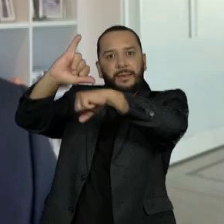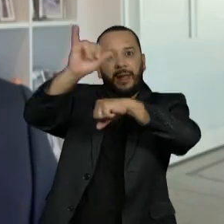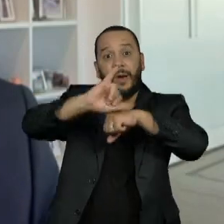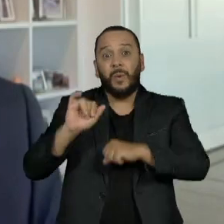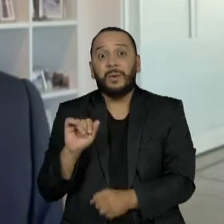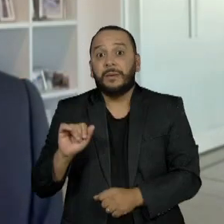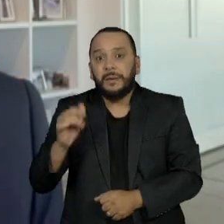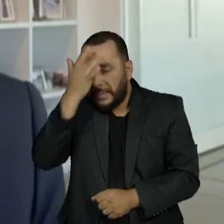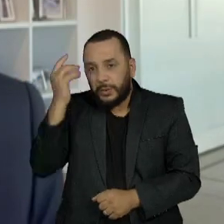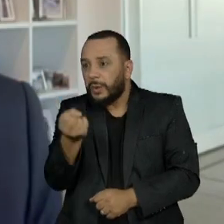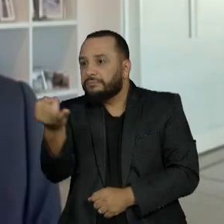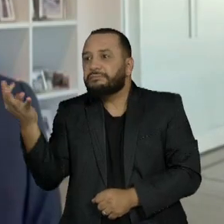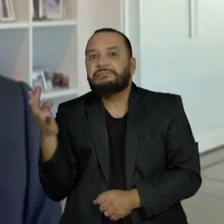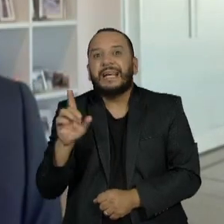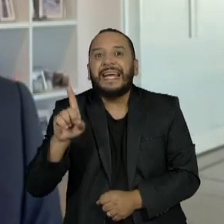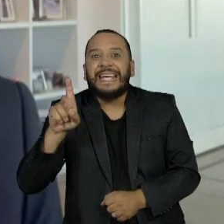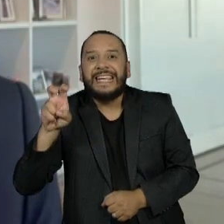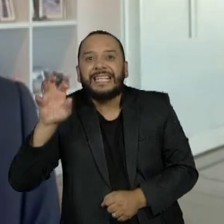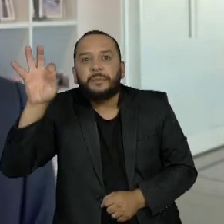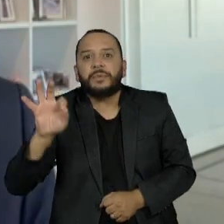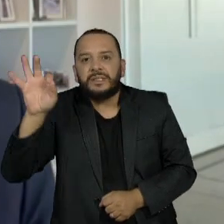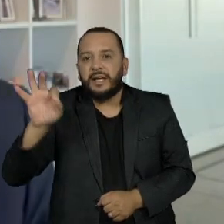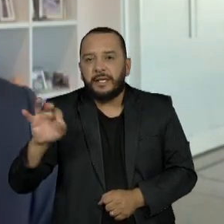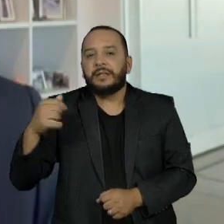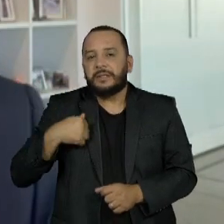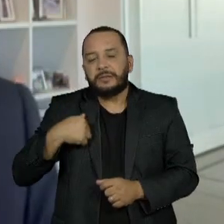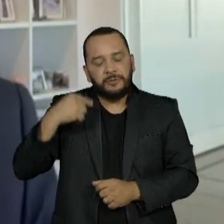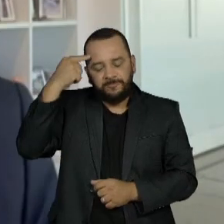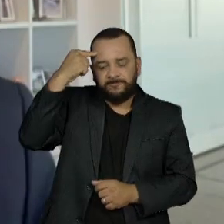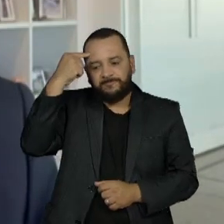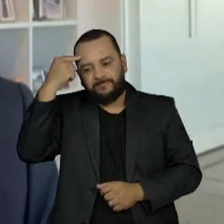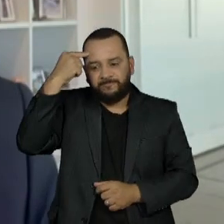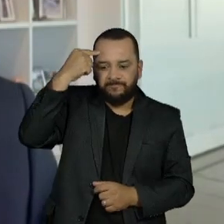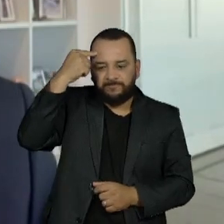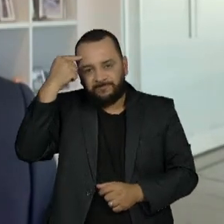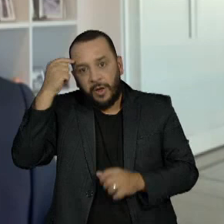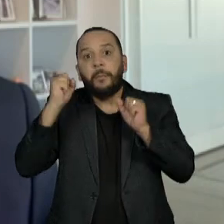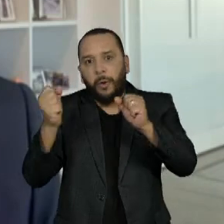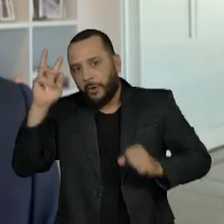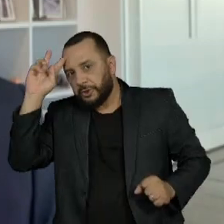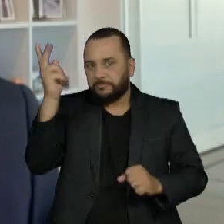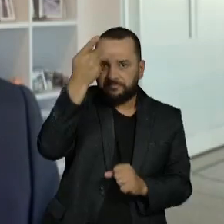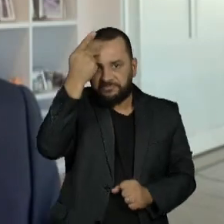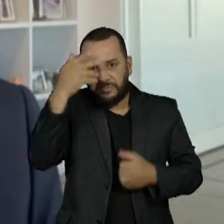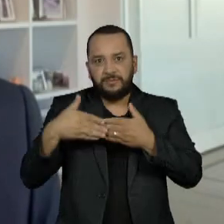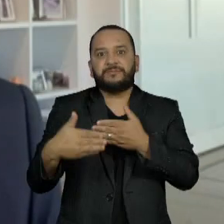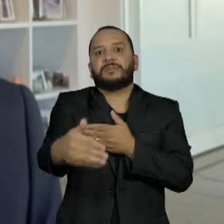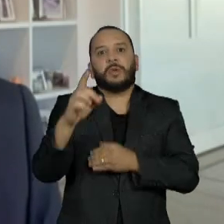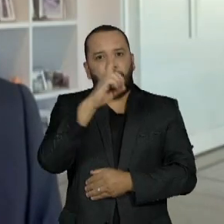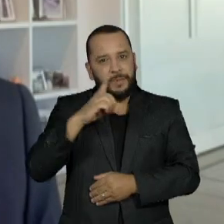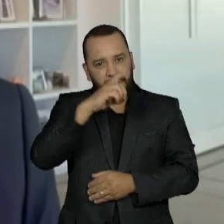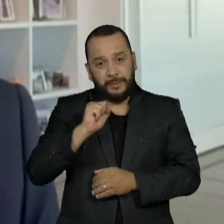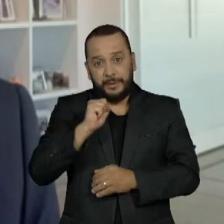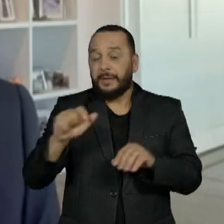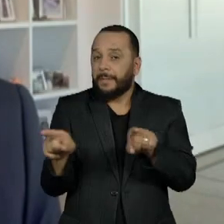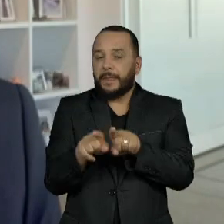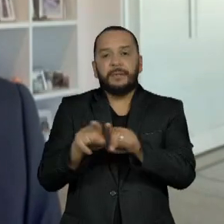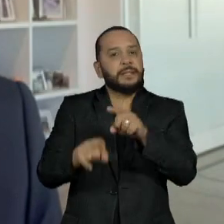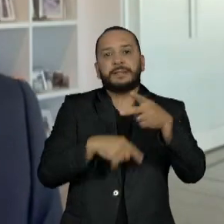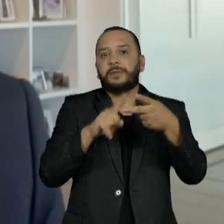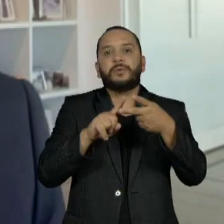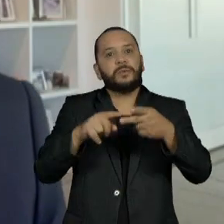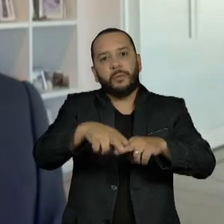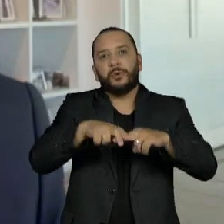dos eleitores dizem que ainda podem mudar o seu voto até o domingo. Em segundo lugar, mas não menos importante,